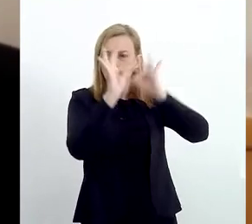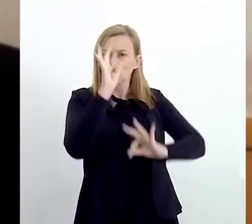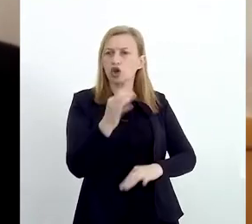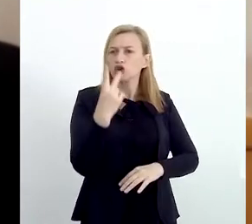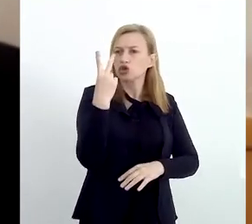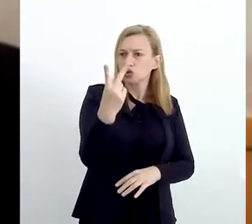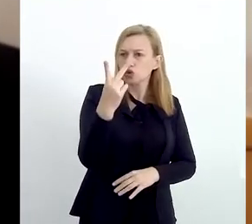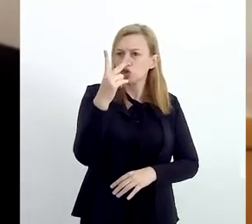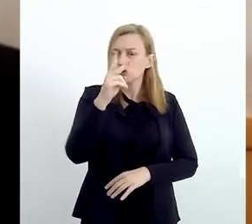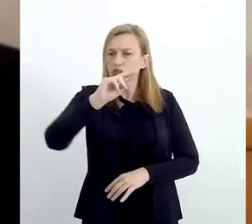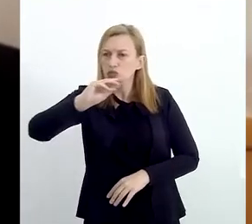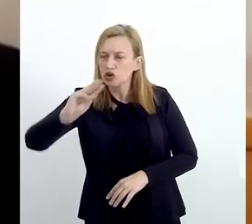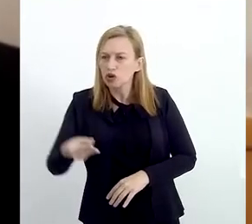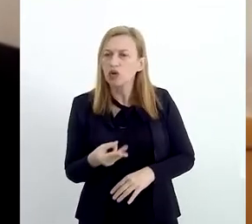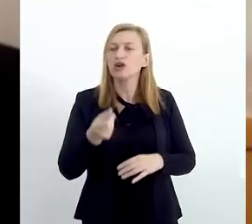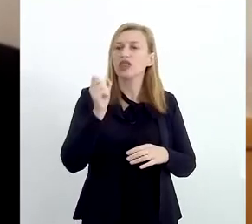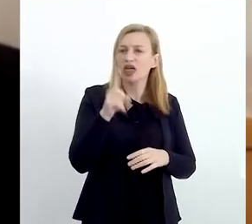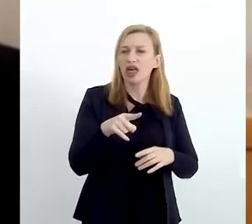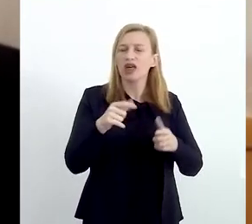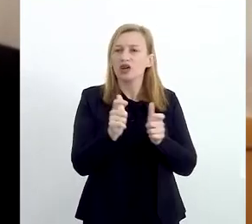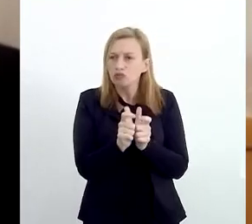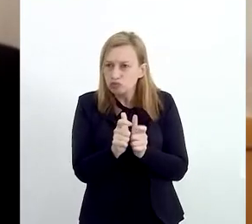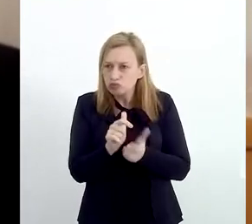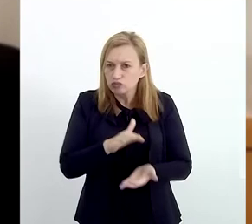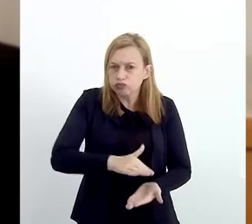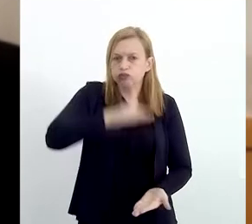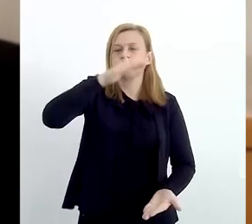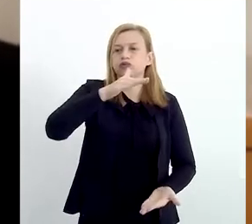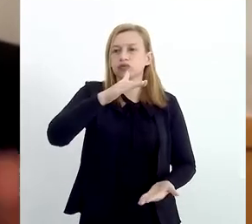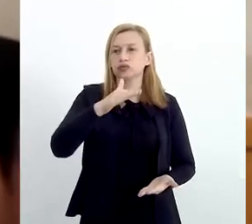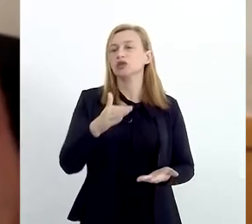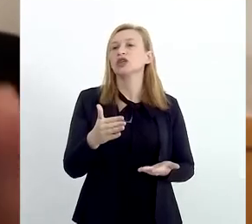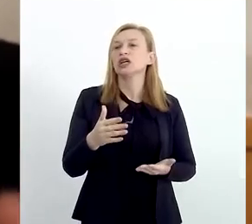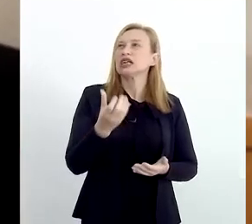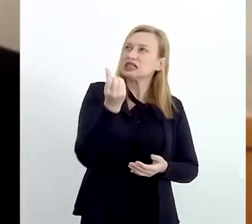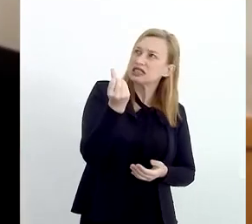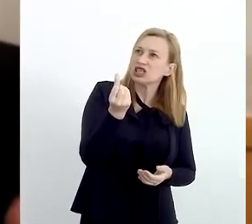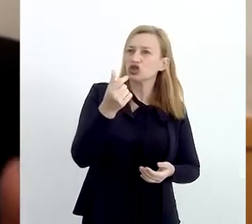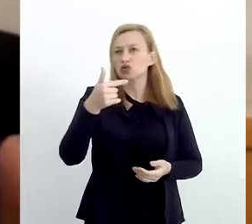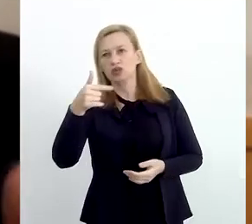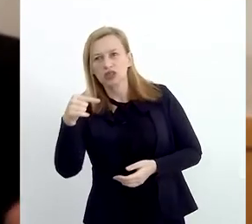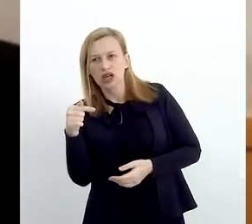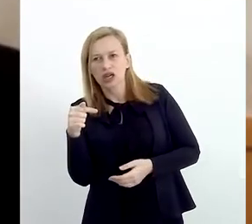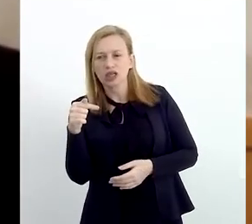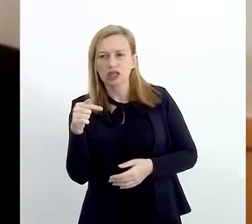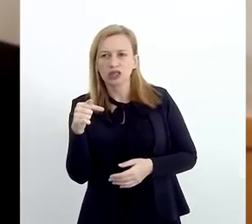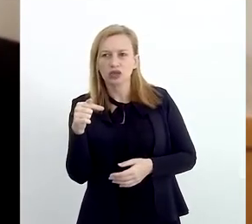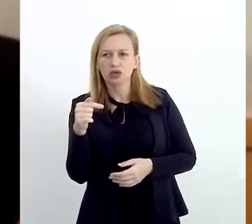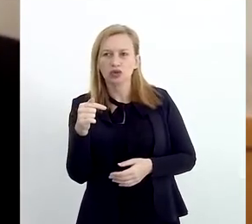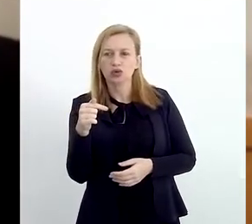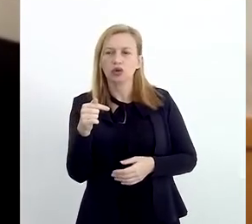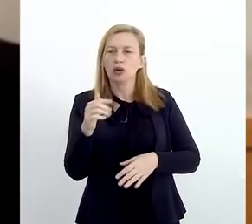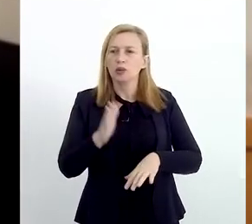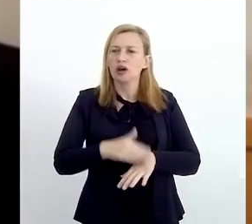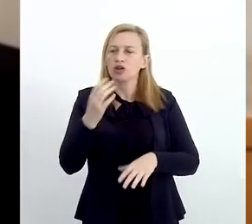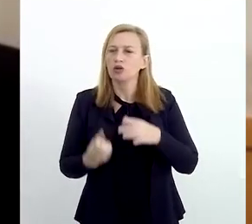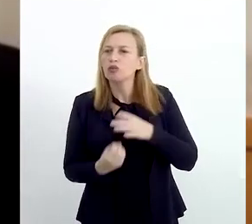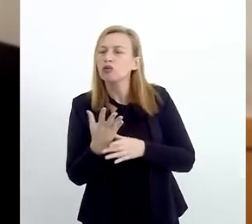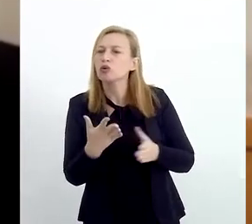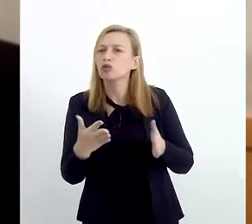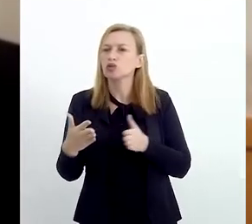Então, 2 milhões de toneladas é bastante coisa. O Brasil é figura entre o sexto, o sétimo, maior